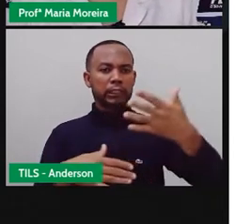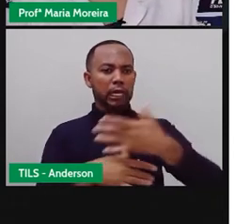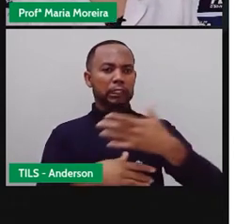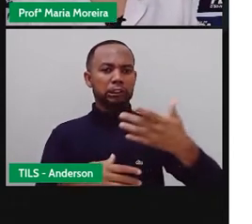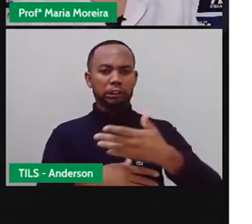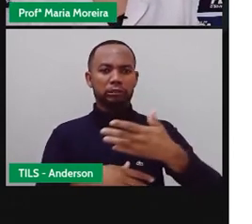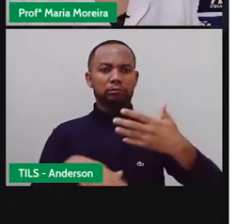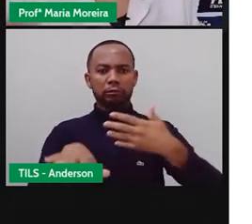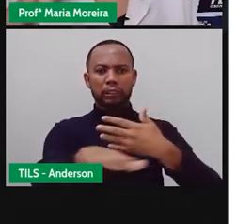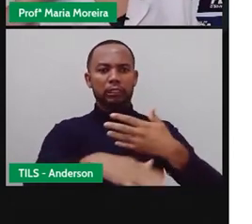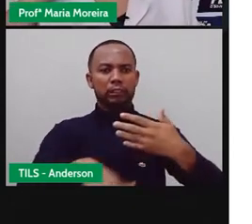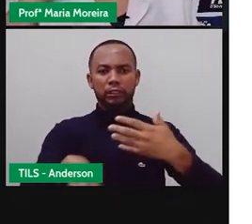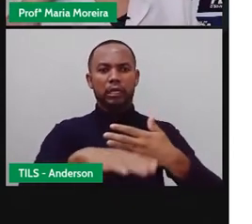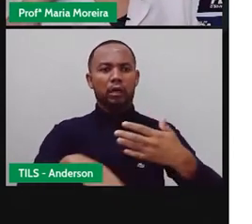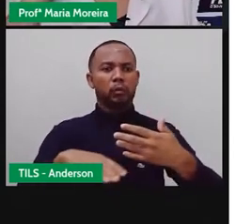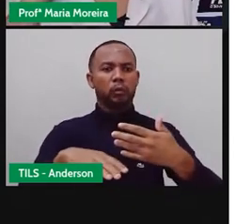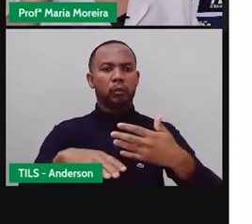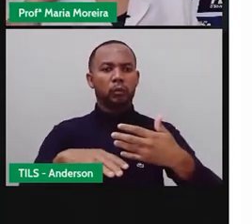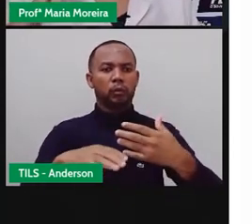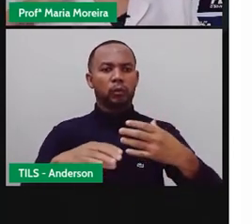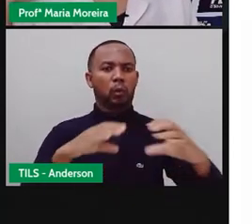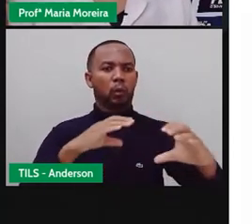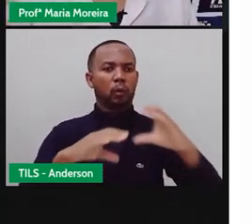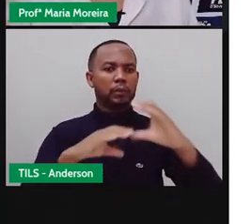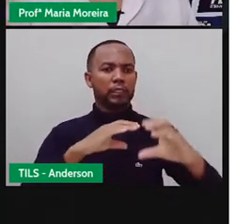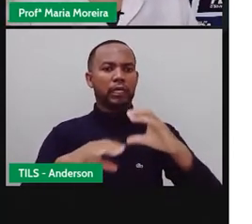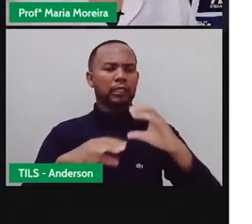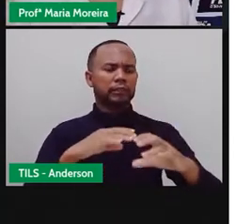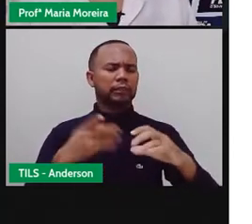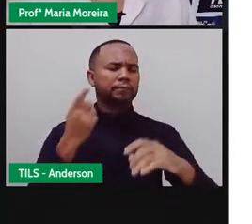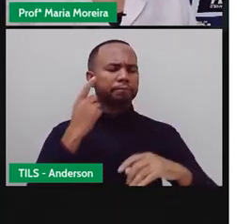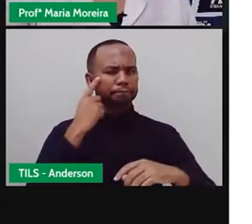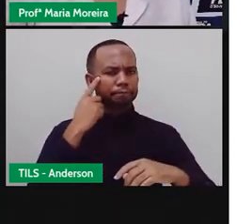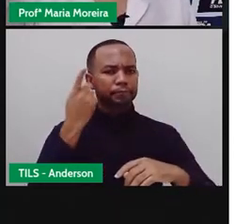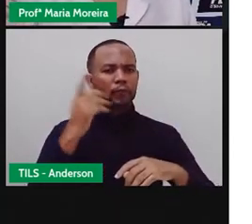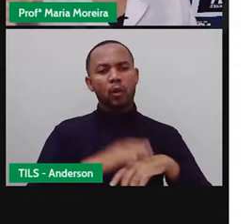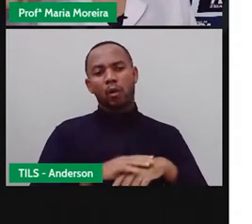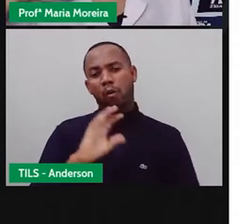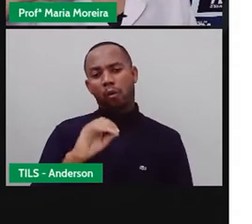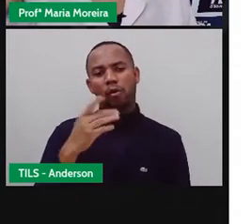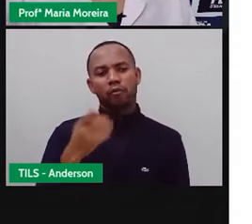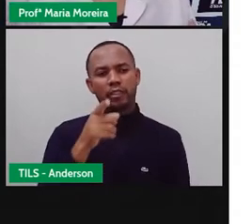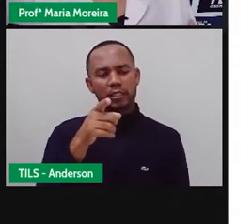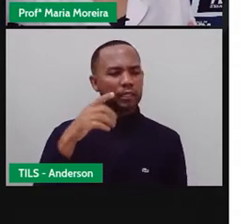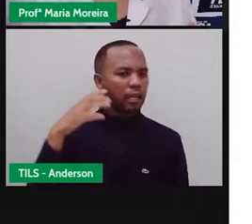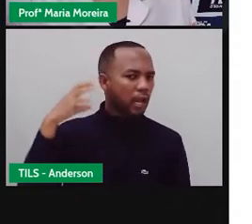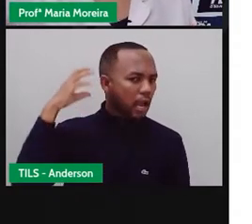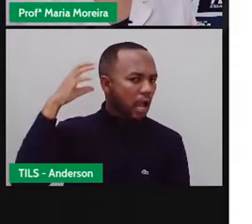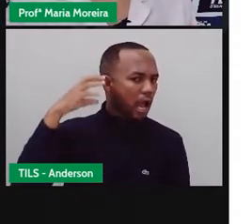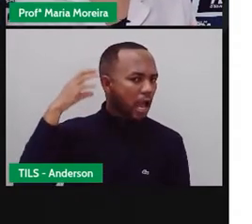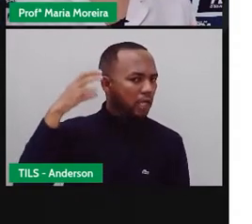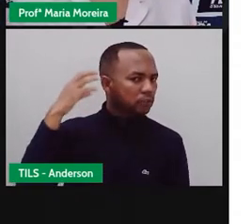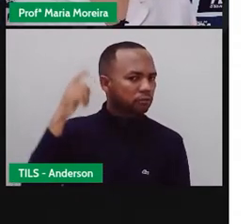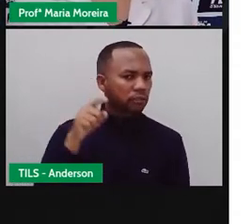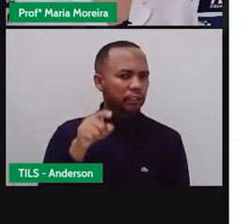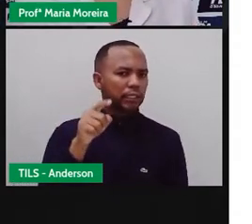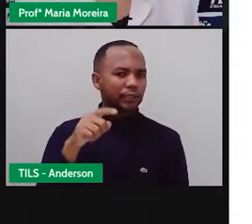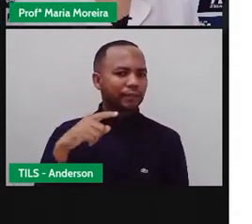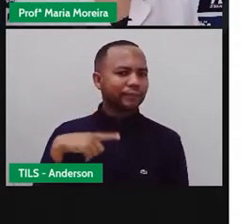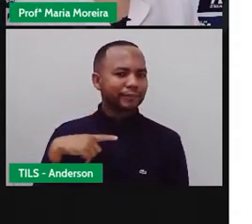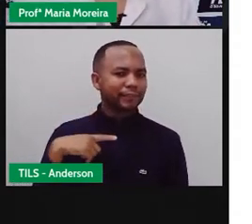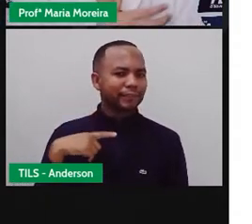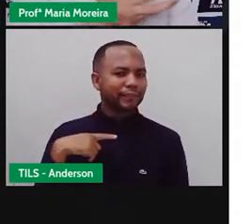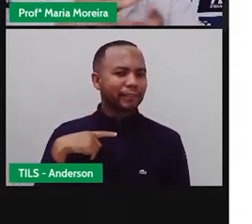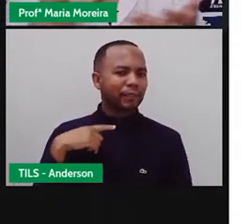região inteira. Quando a gente escuta o rádio, mesmo que dentro do rádio tenha aquela comunicação, ah, vou mandar um alô aqui para fulano,